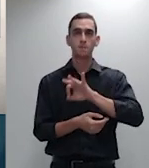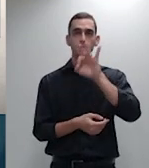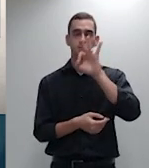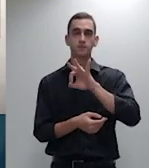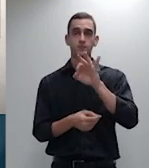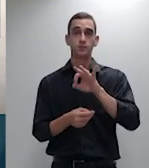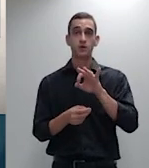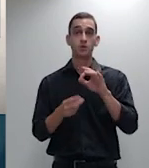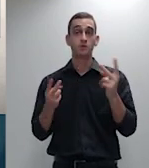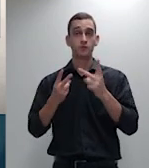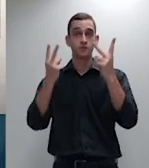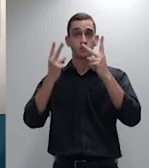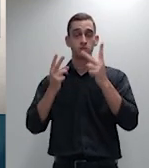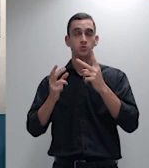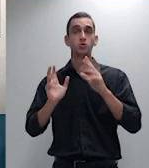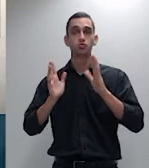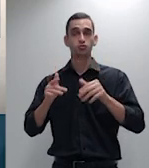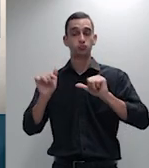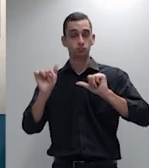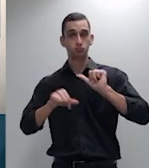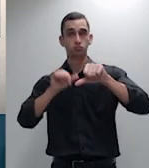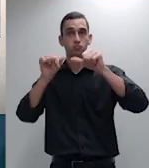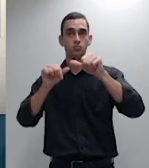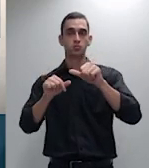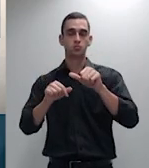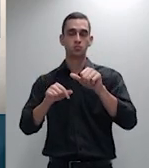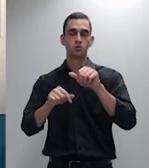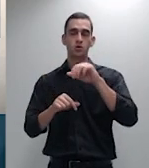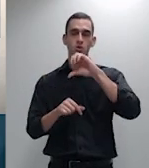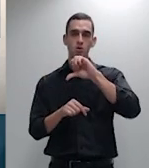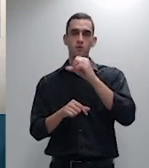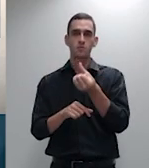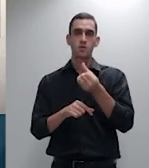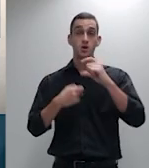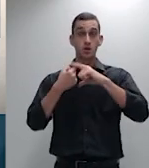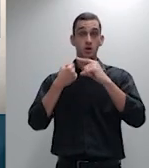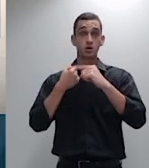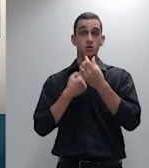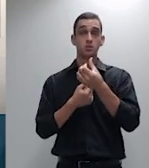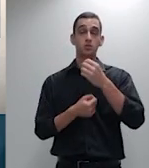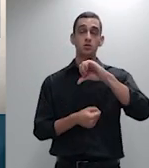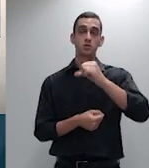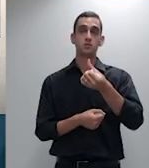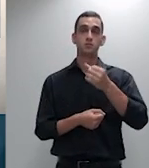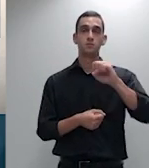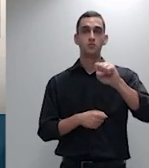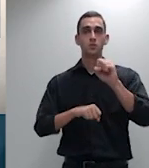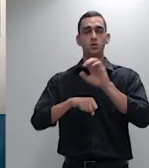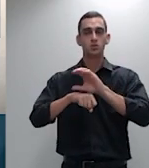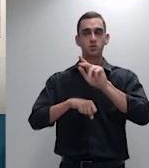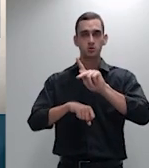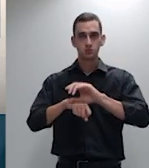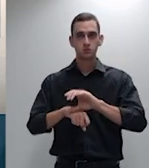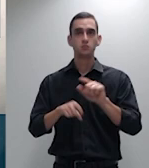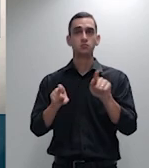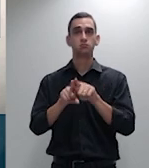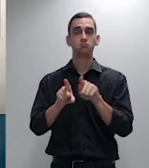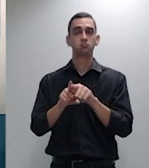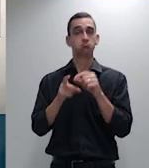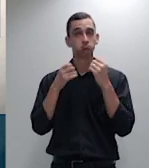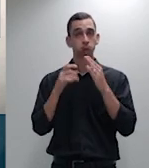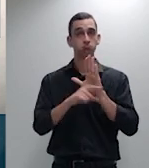9682 do CPC por não ser alcançado pelo benefício da gratuidade de justiça esse é o voto